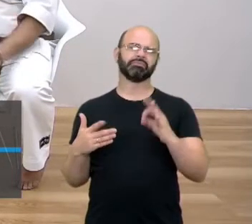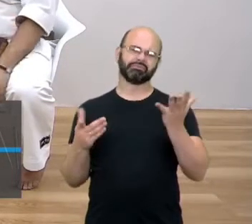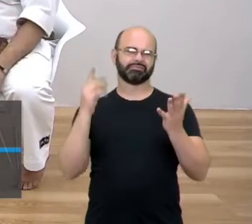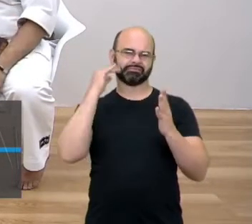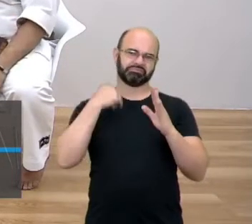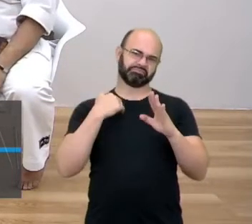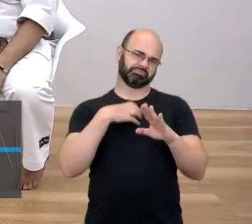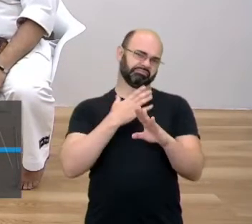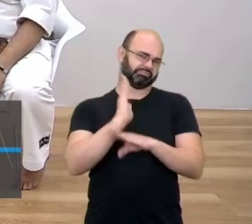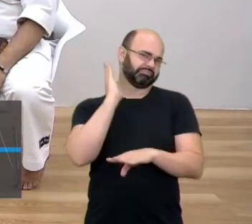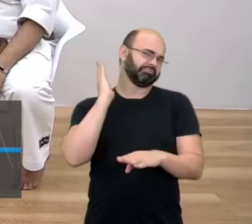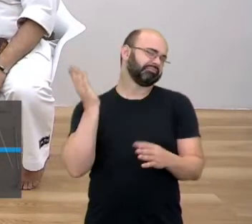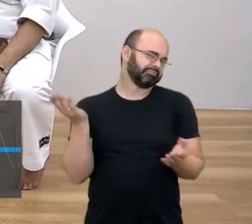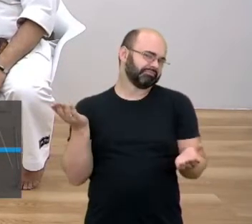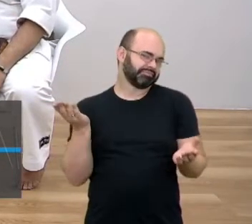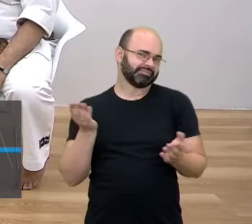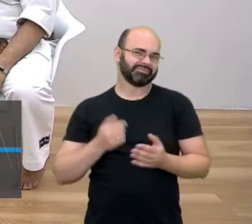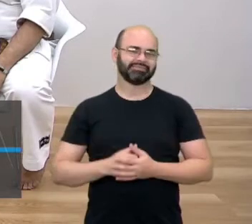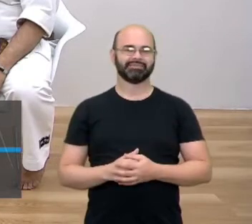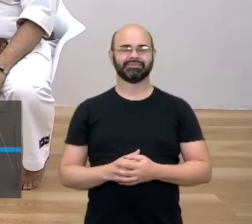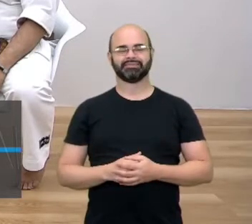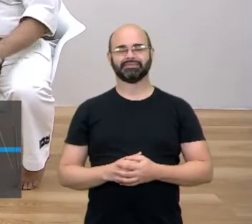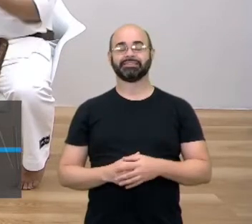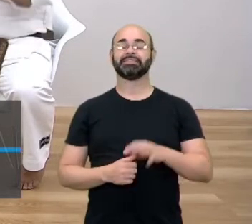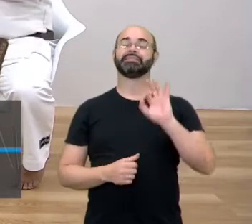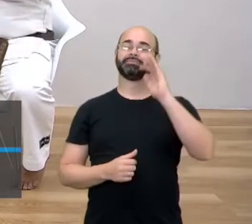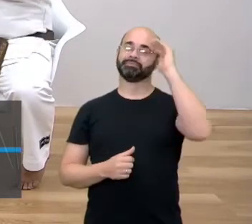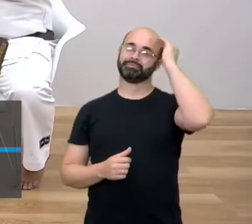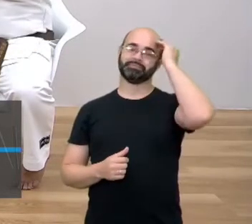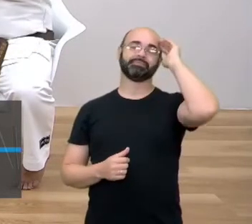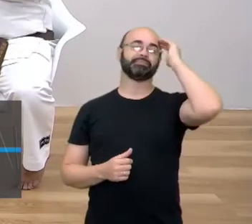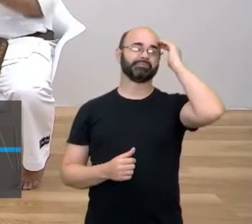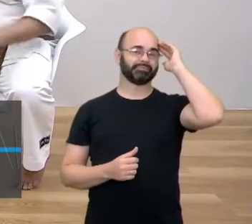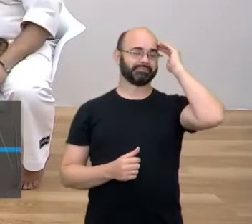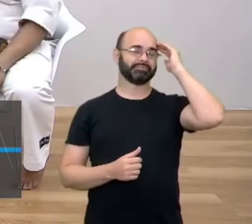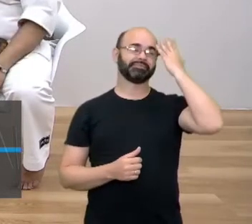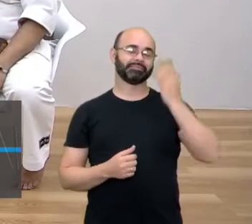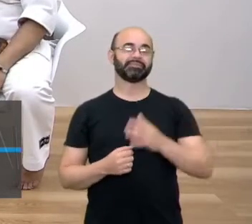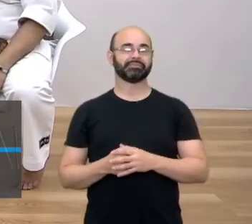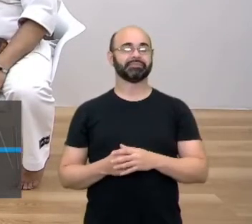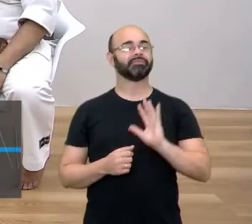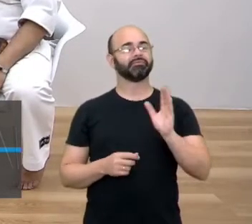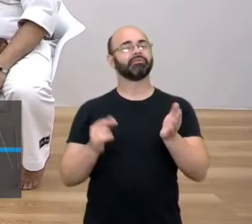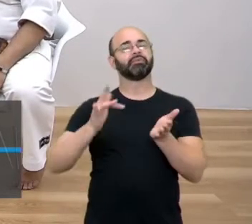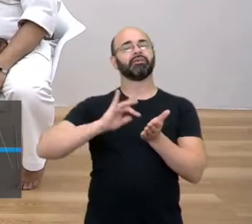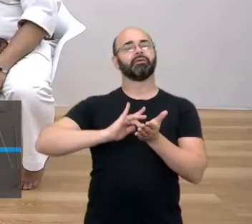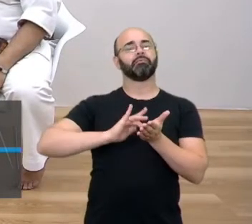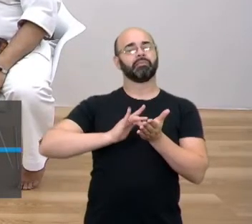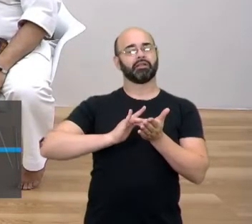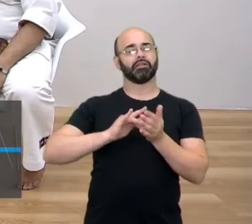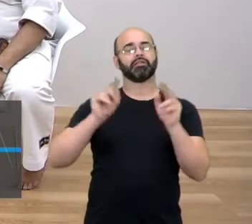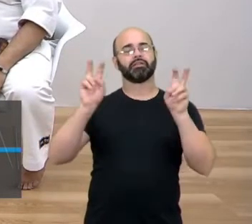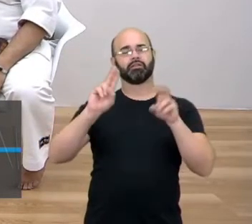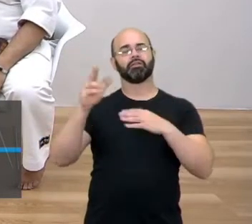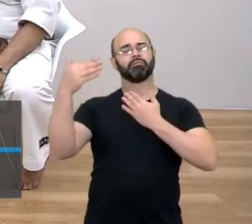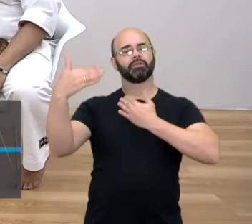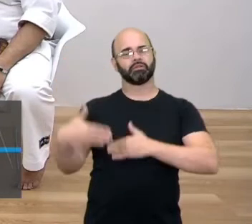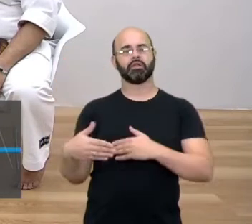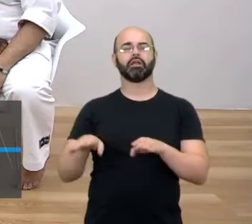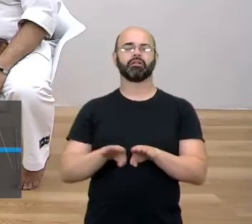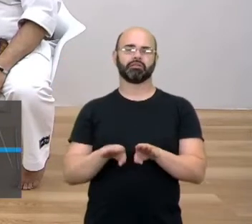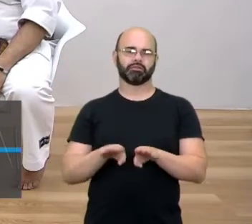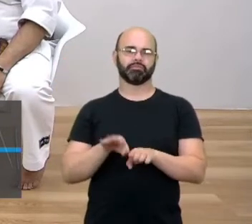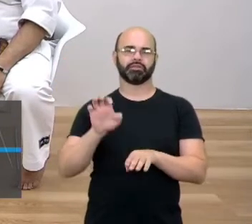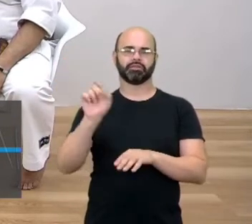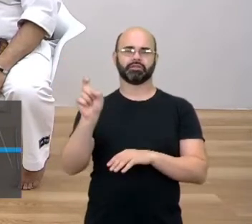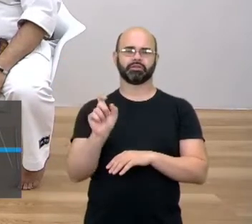sabe que você foi bem, mas... Ah, entendi. É bacana isso, mas é engraçado. Porque só no balé a gente chama de exame também, né? E